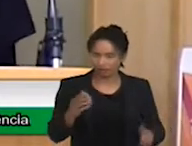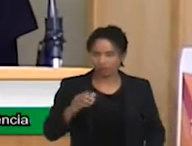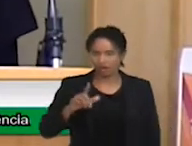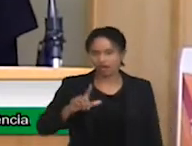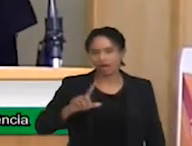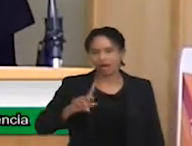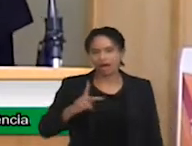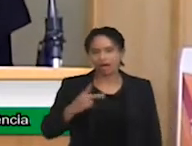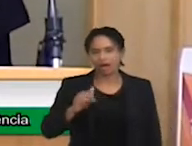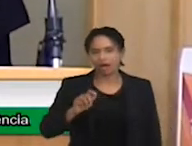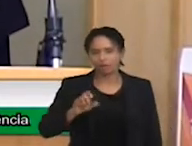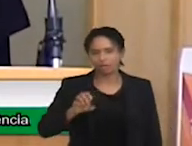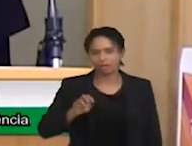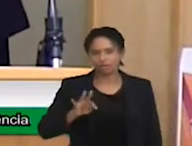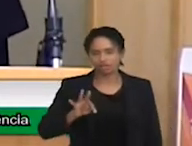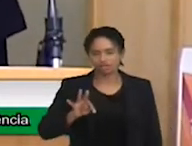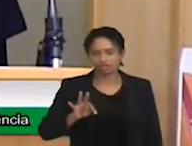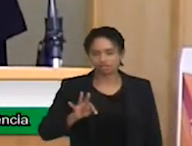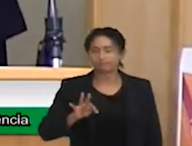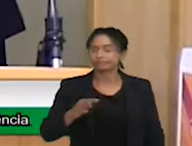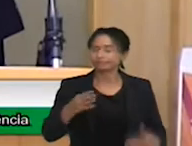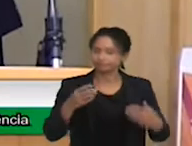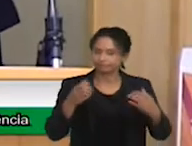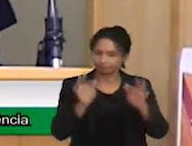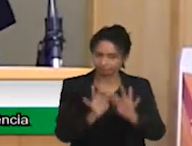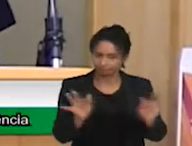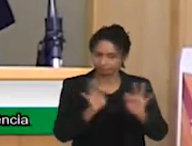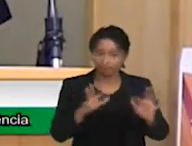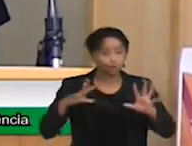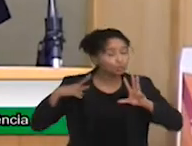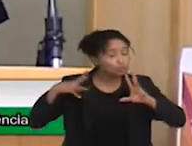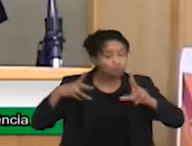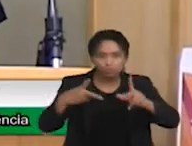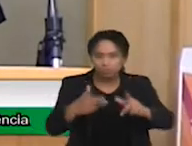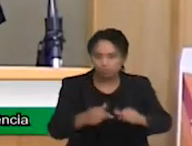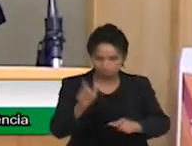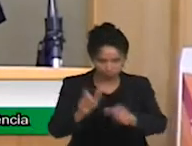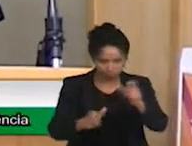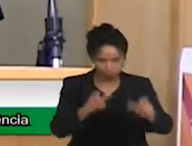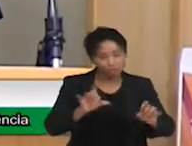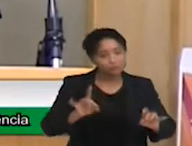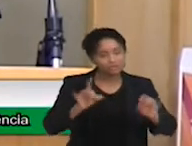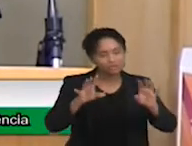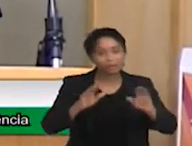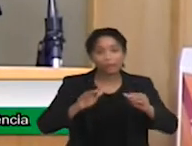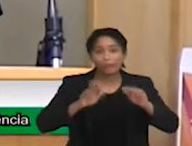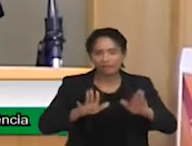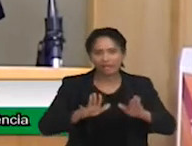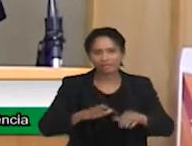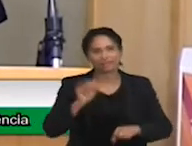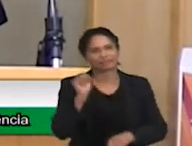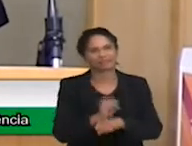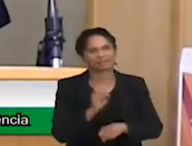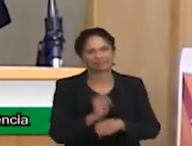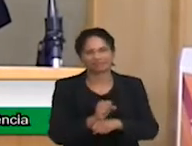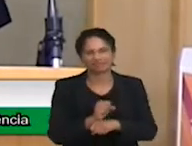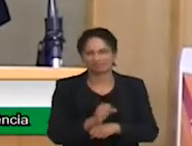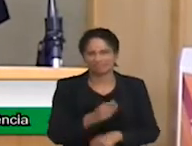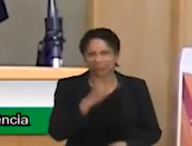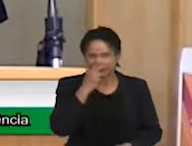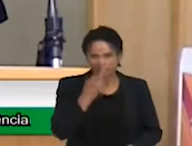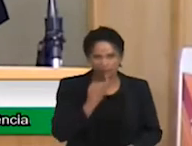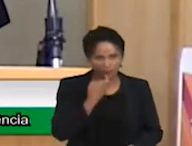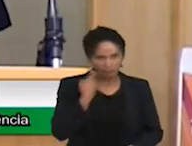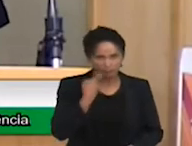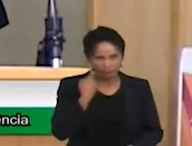seguinte, todo mundo é genial, só que se você esperar que um peixe voe, ele sempre vai ser tratado como incapaz e diagnóstico é isso, é